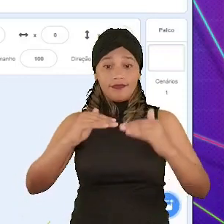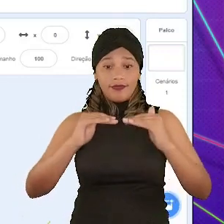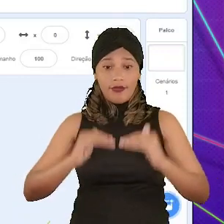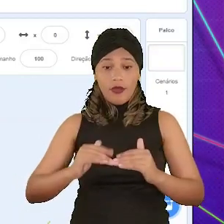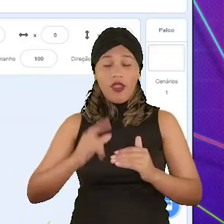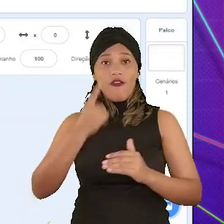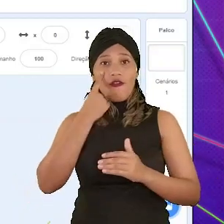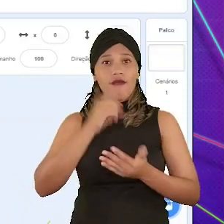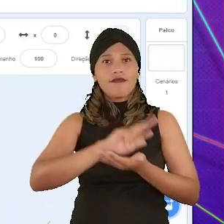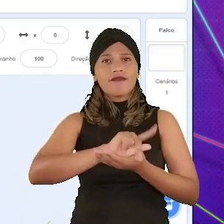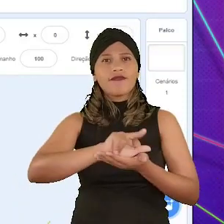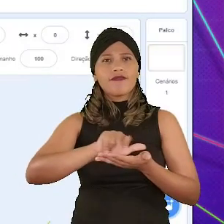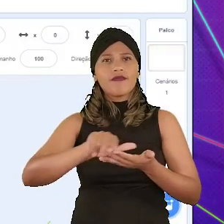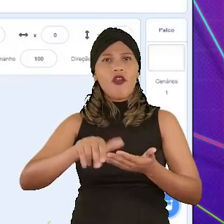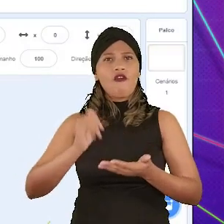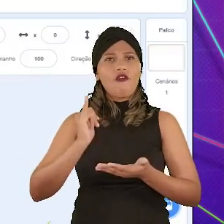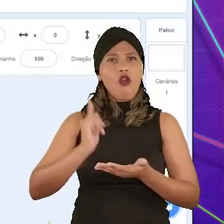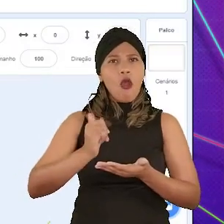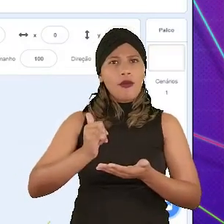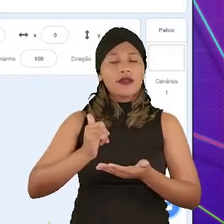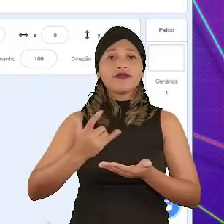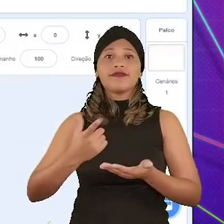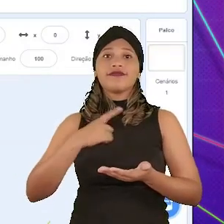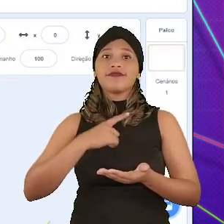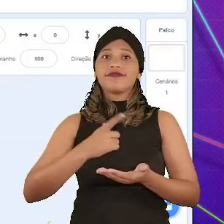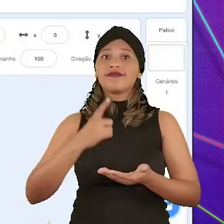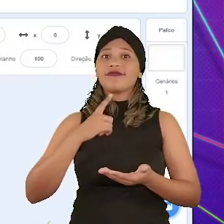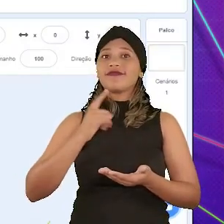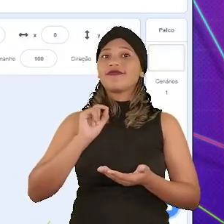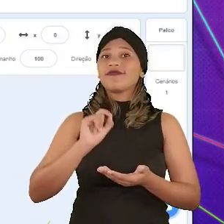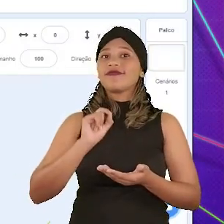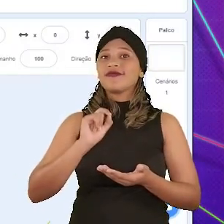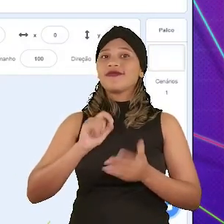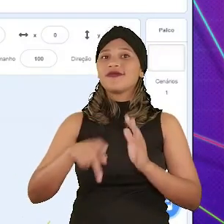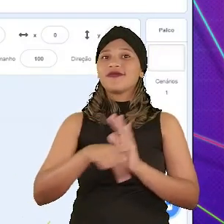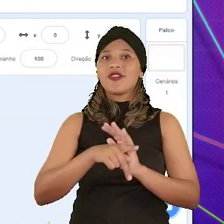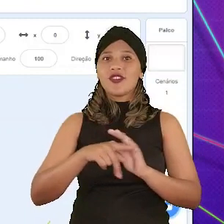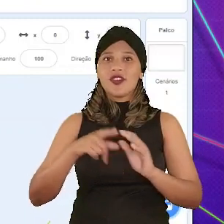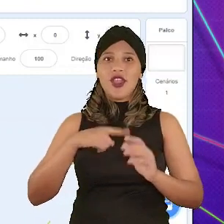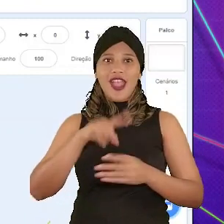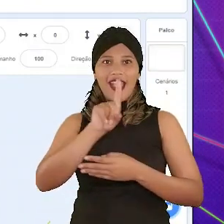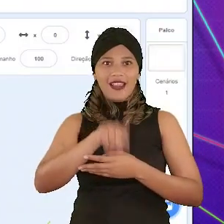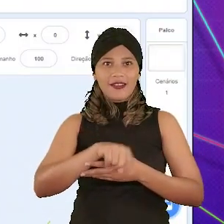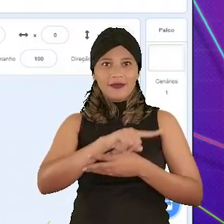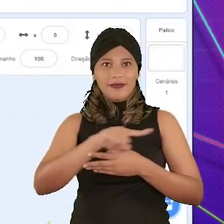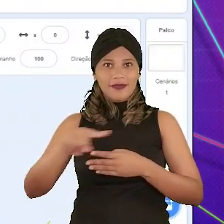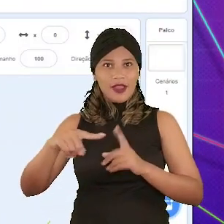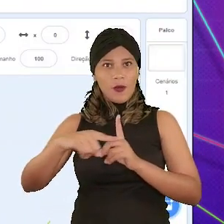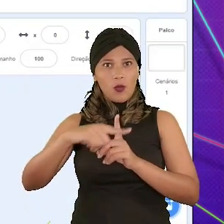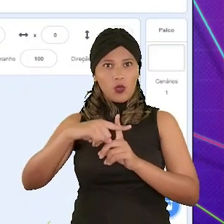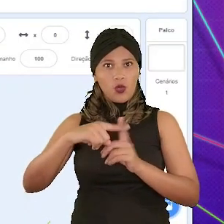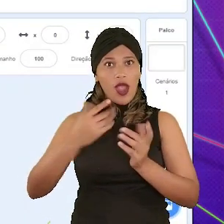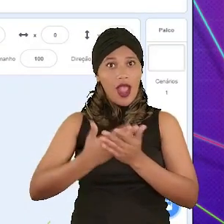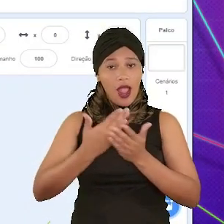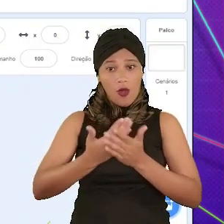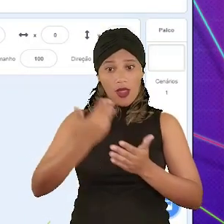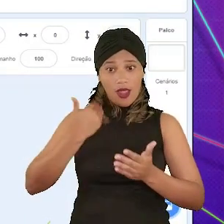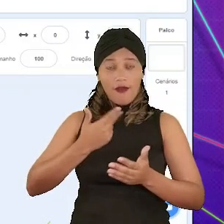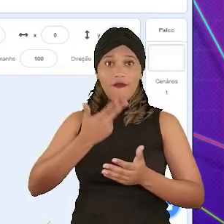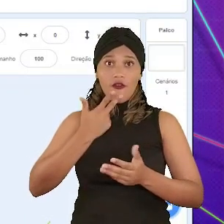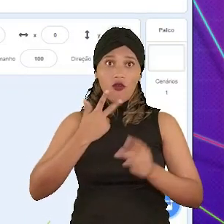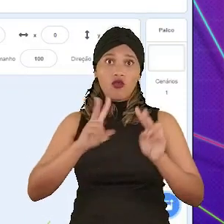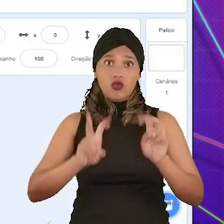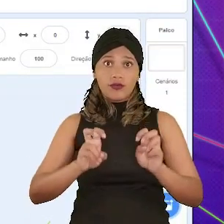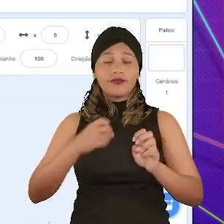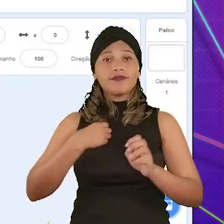embaixo dessa telinha, vocês podem ver várias informações. Aqui nós já vemos a presença daquelas letrinhas do plano cartesiano que a gente tinha falado